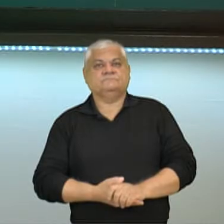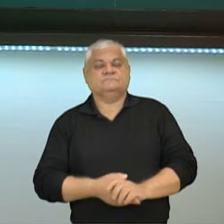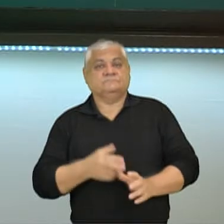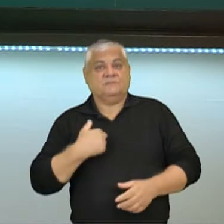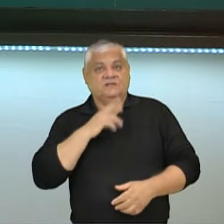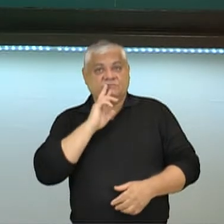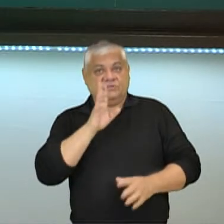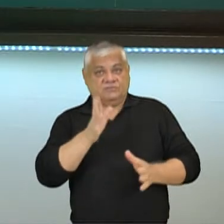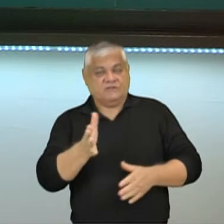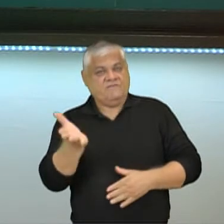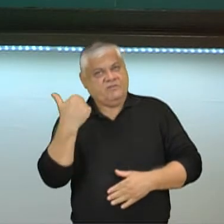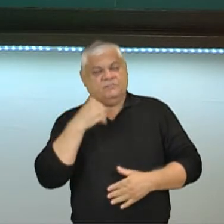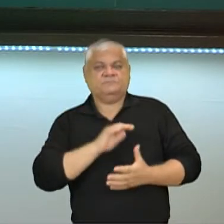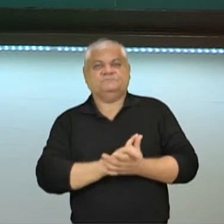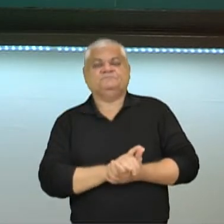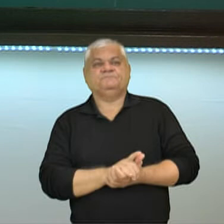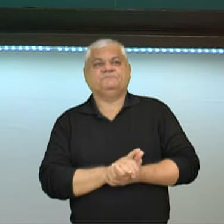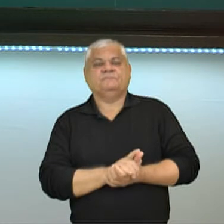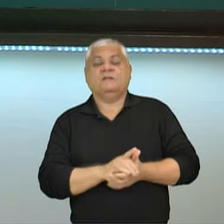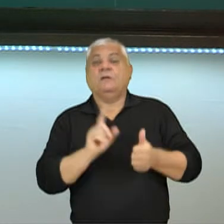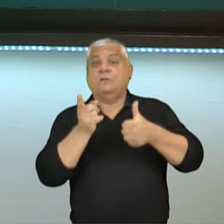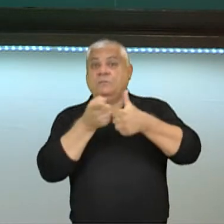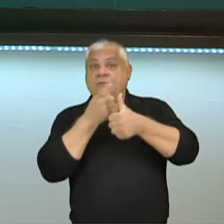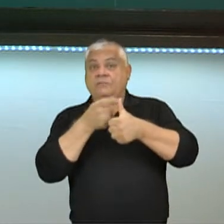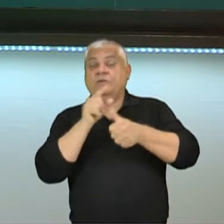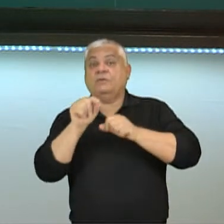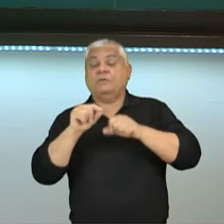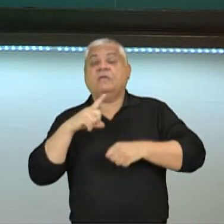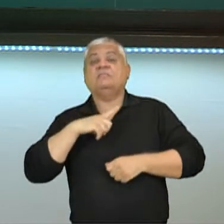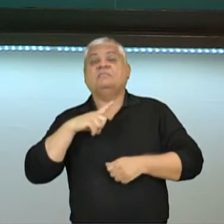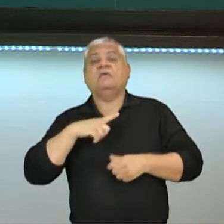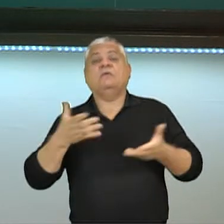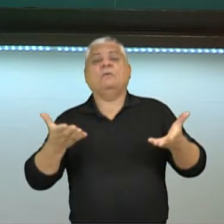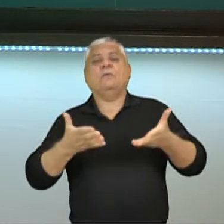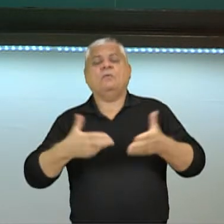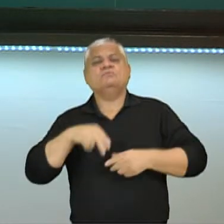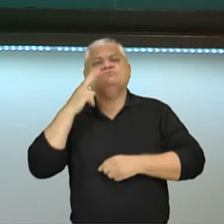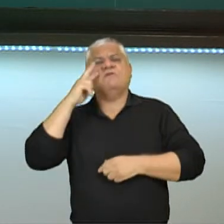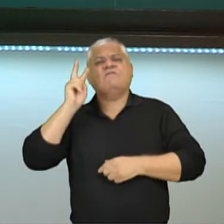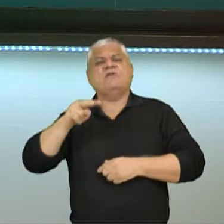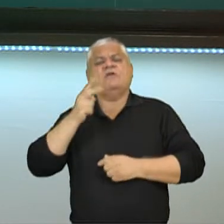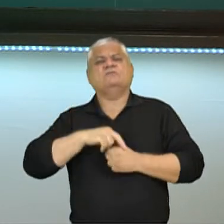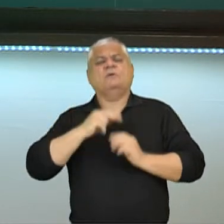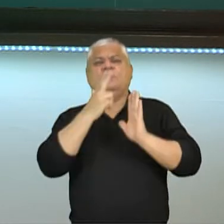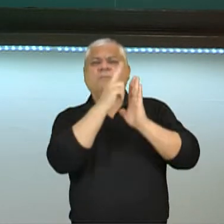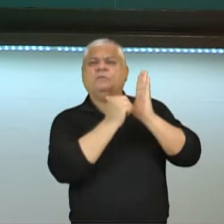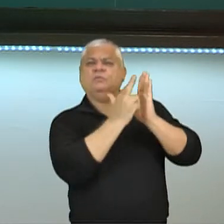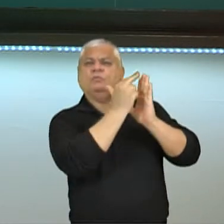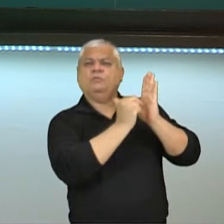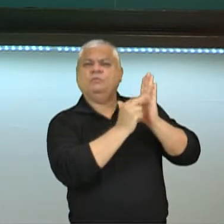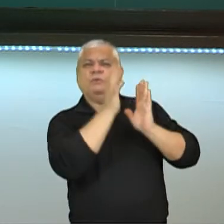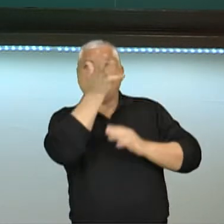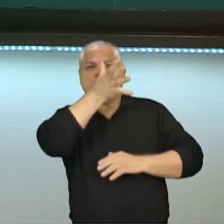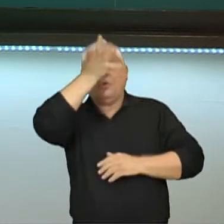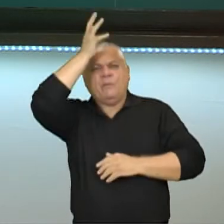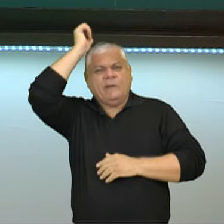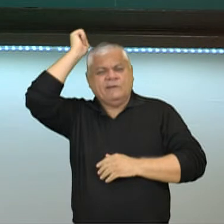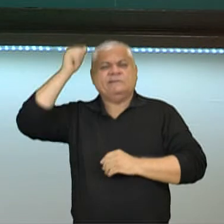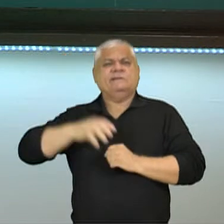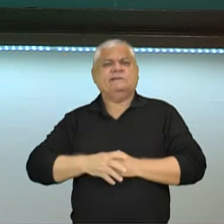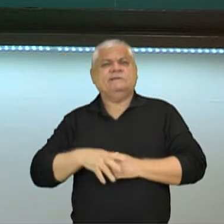responderam lá, pessoal. Vamos em frente. Primeiramente, o que a gente tem hoje sobre a pintura romana, pessoal, nós vimos